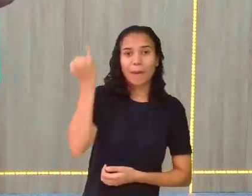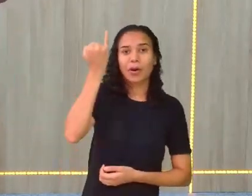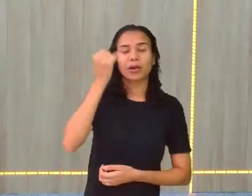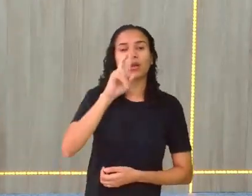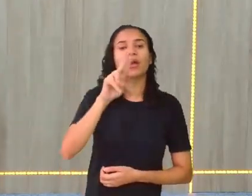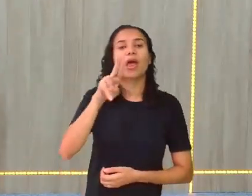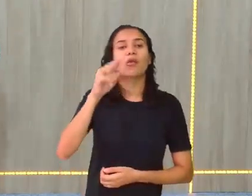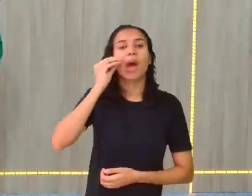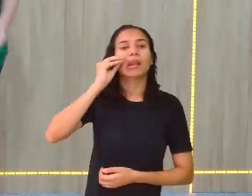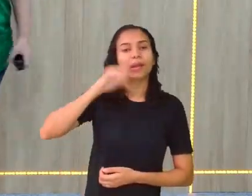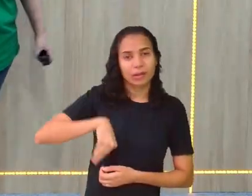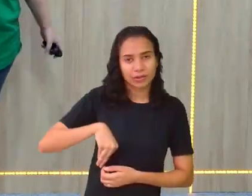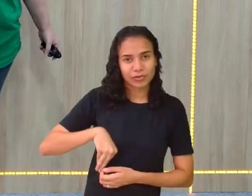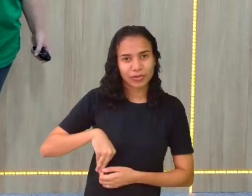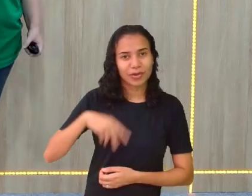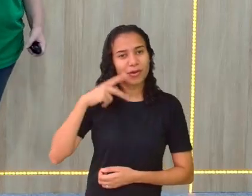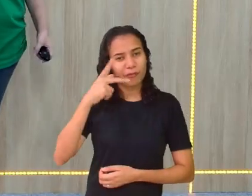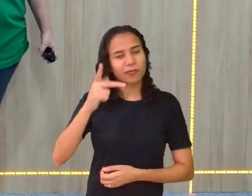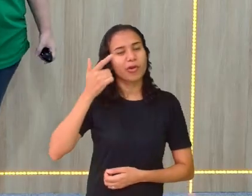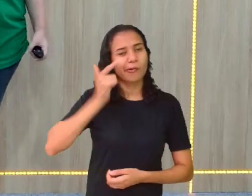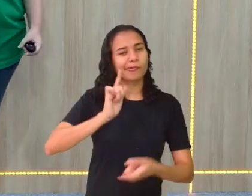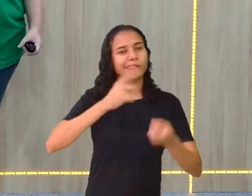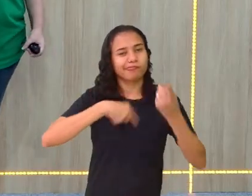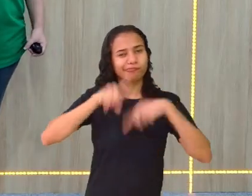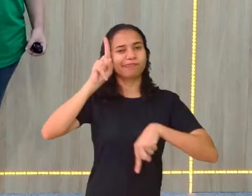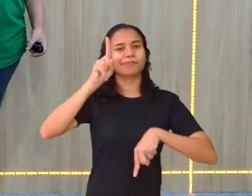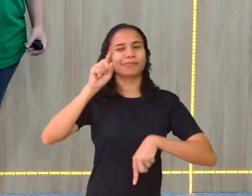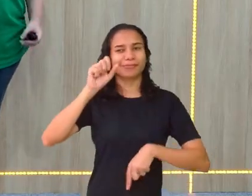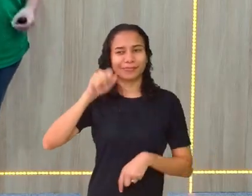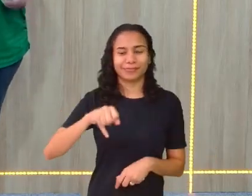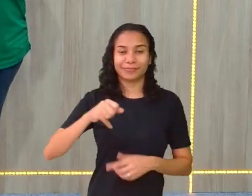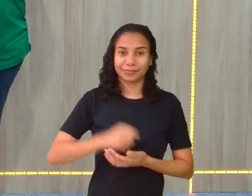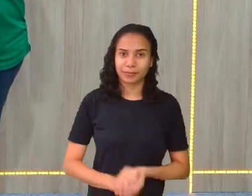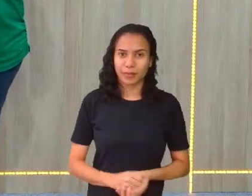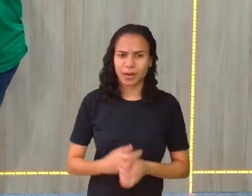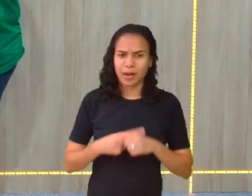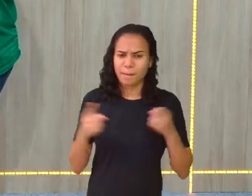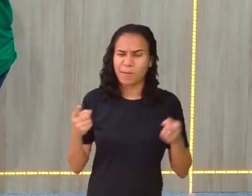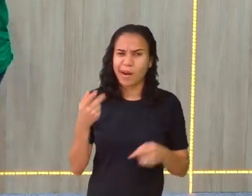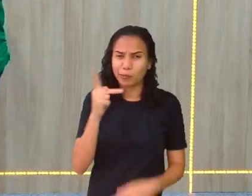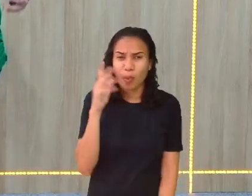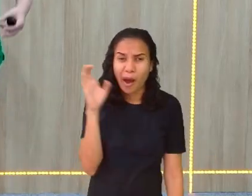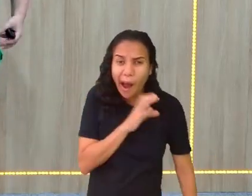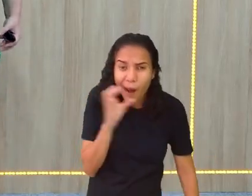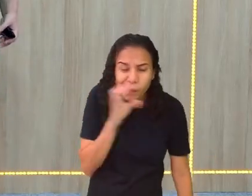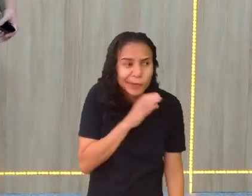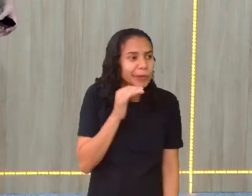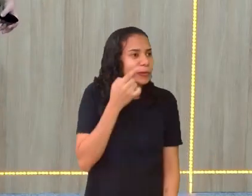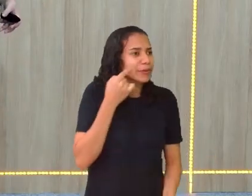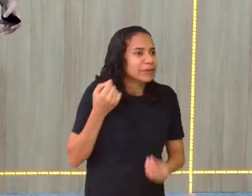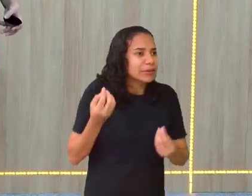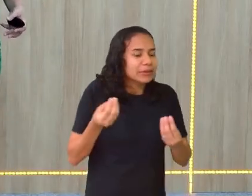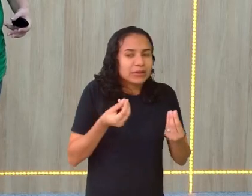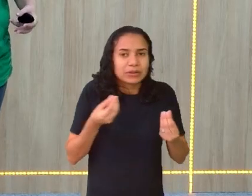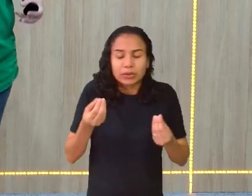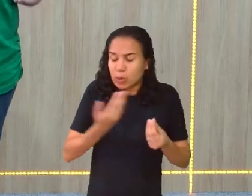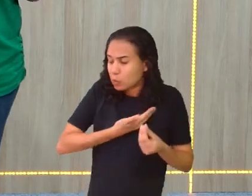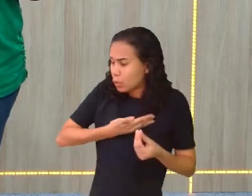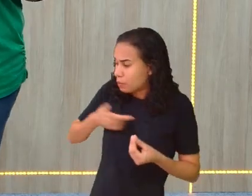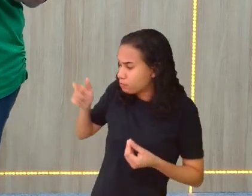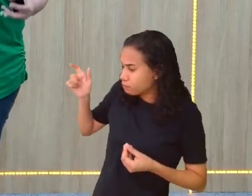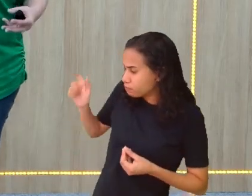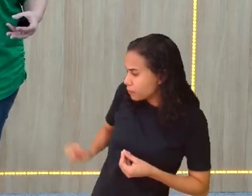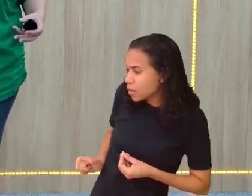desistir. Vocês vão lá e vocês conseguem. Ora, se você está rápido e seu colega